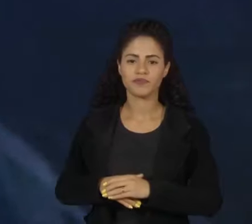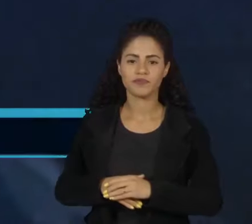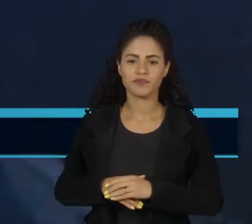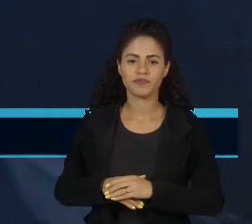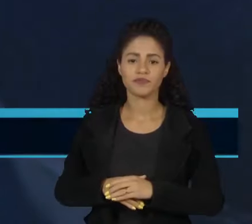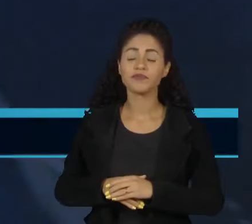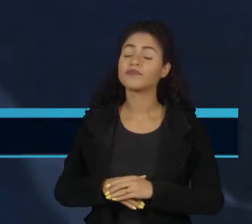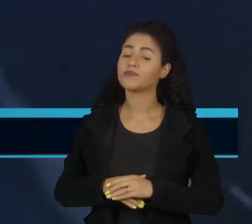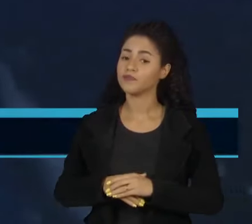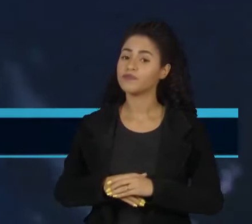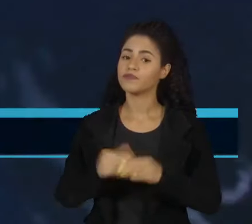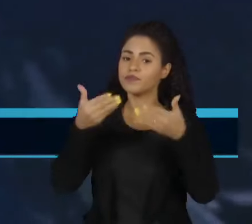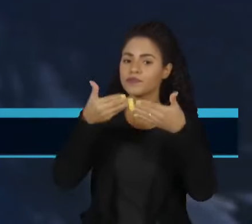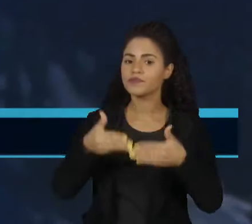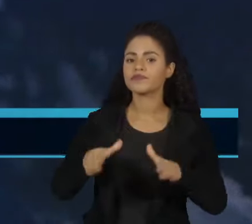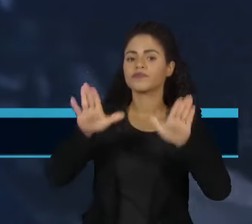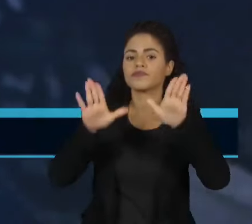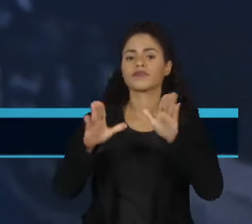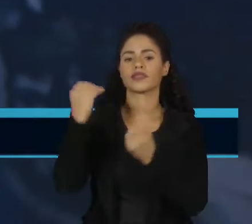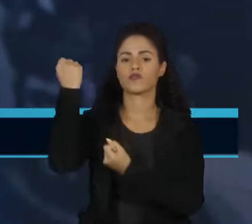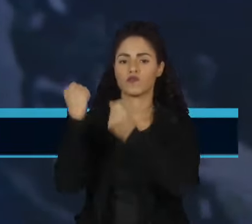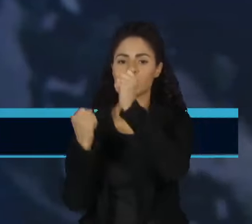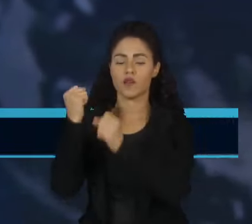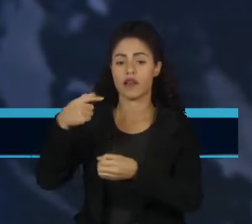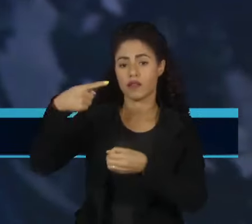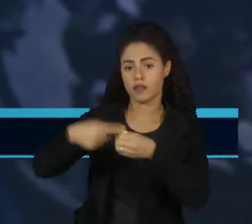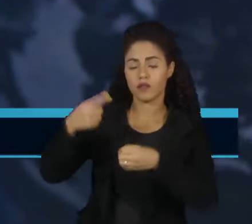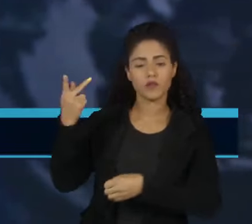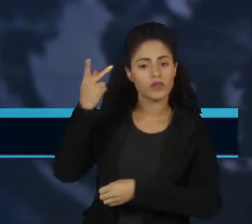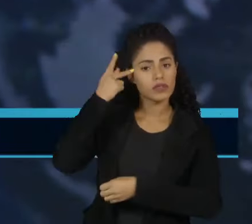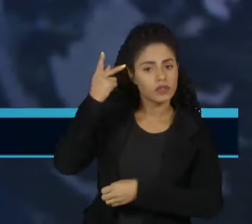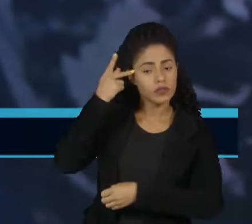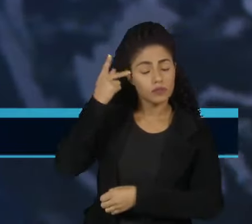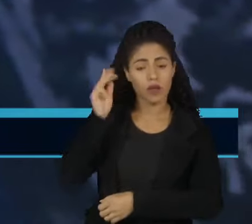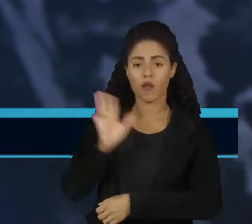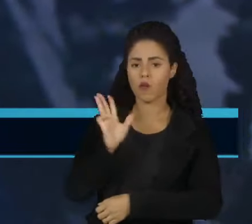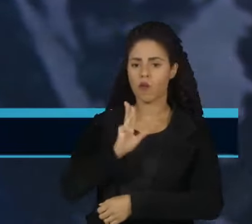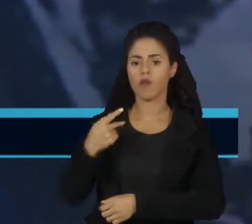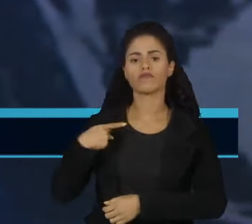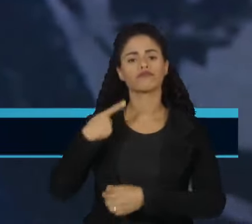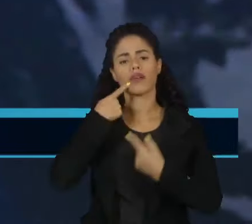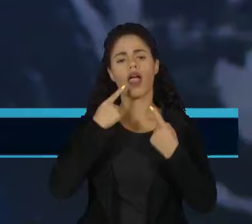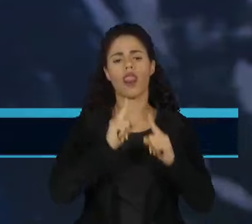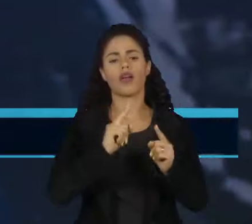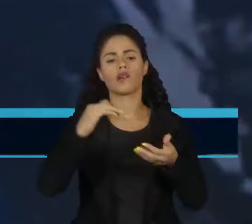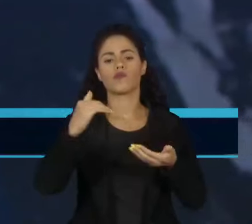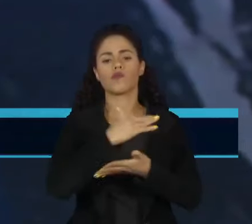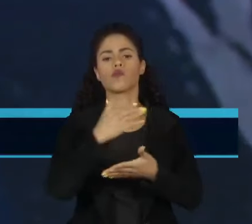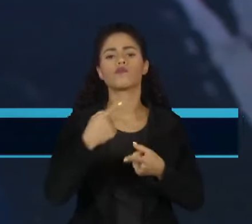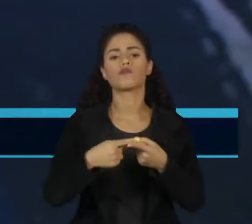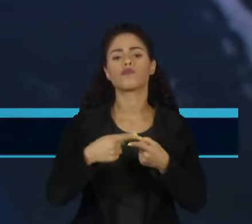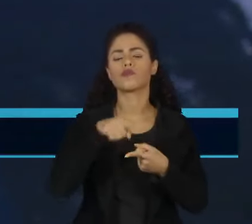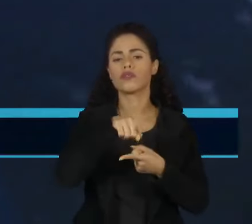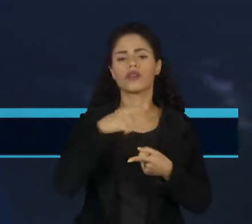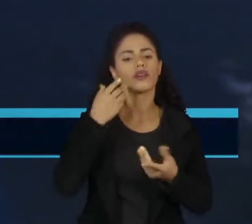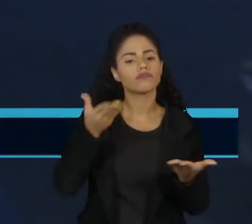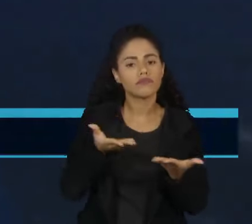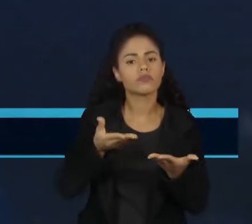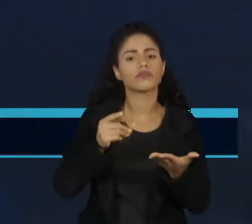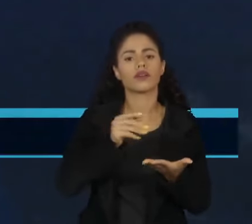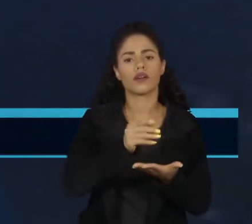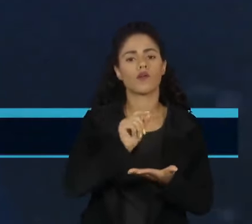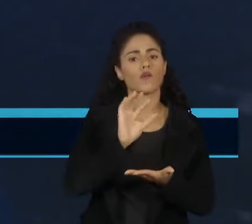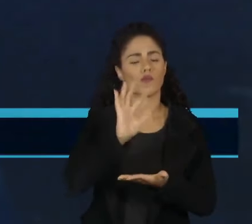Na inauguração de uma fábrica de remédios no interior de São Paulo, o presidente Lula fez críticas à Anvisa, a Agência de Vigilância